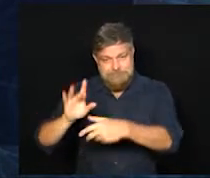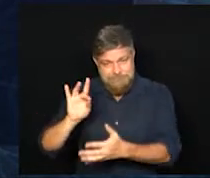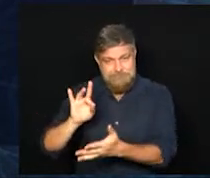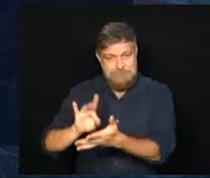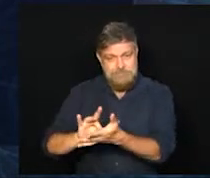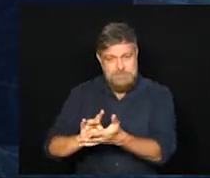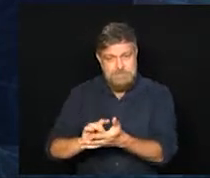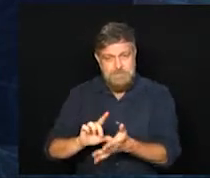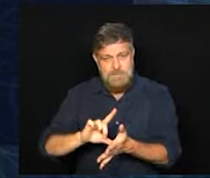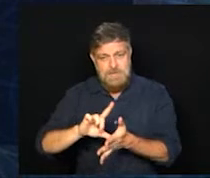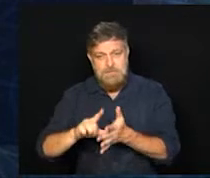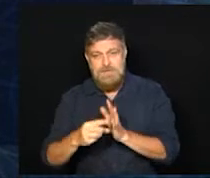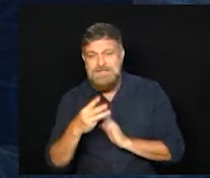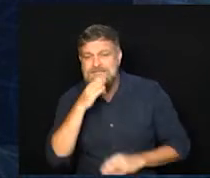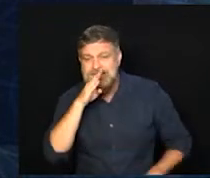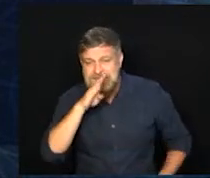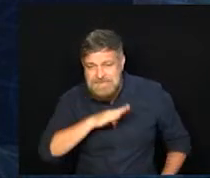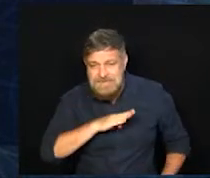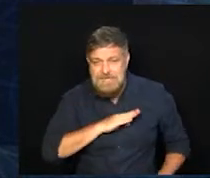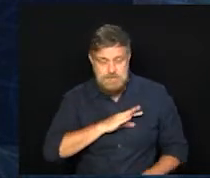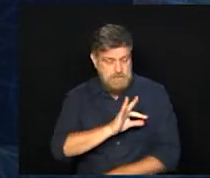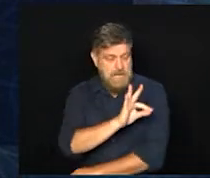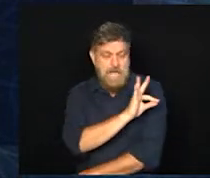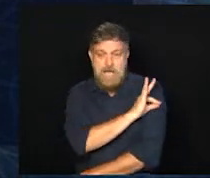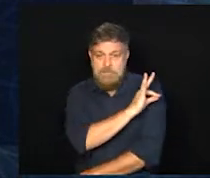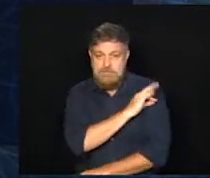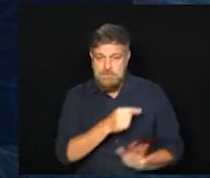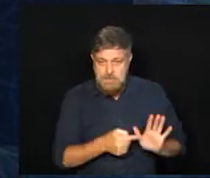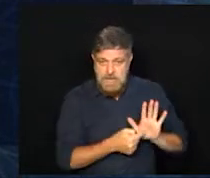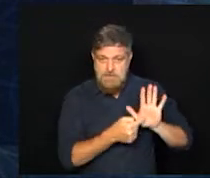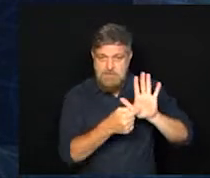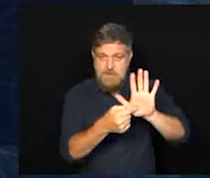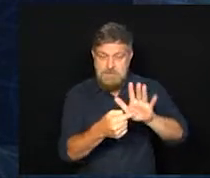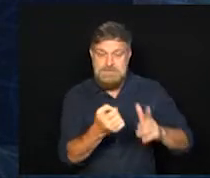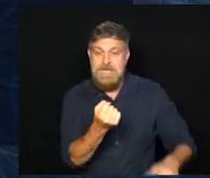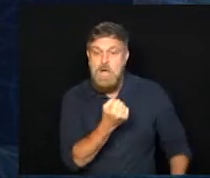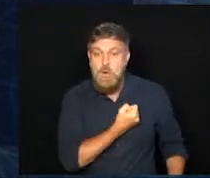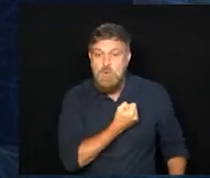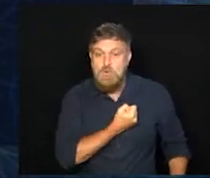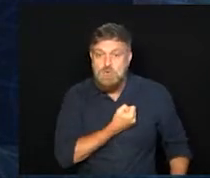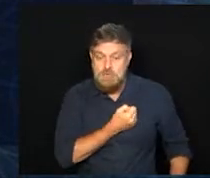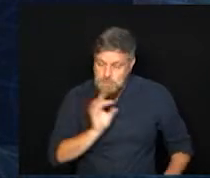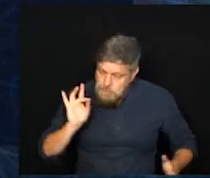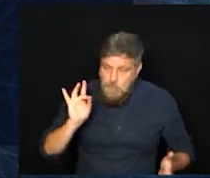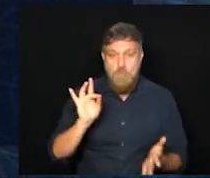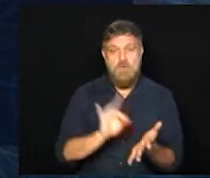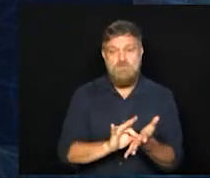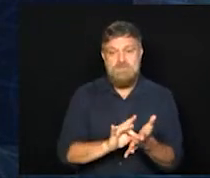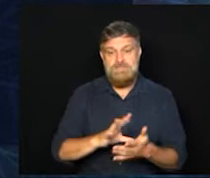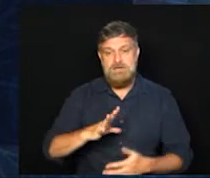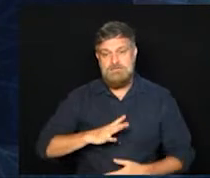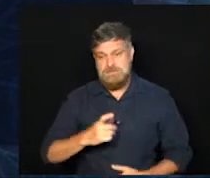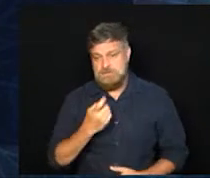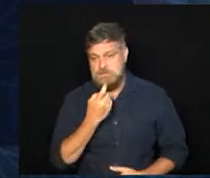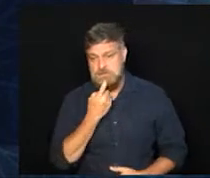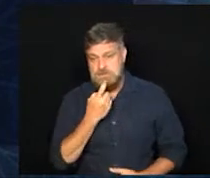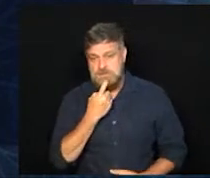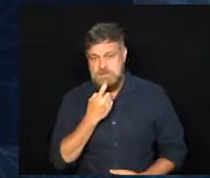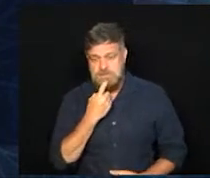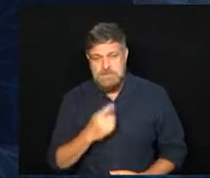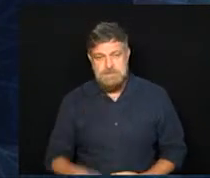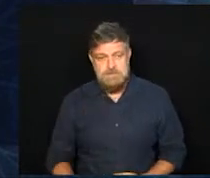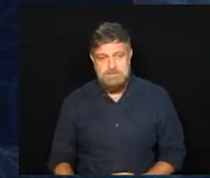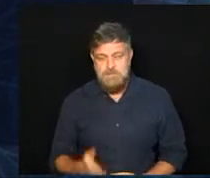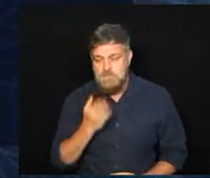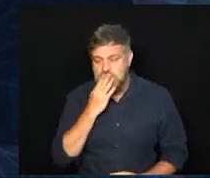após as 15 horas, é o horário que a prefeitura emite um novo boletim atualizando os casos na cidade de Campinas. Em